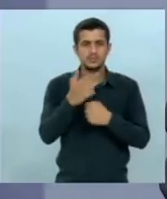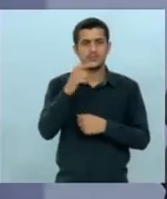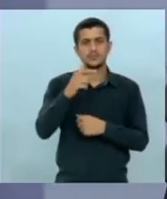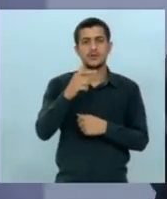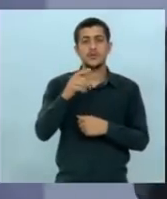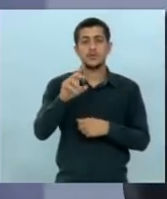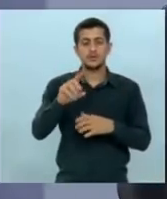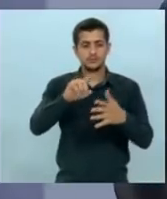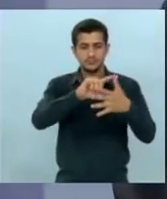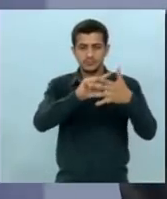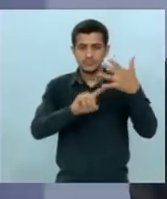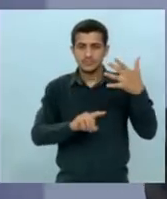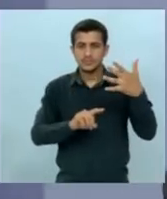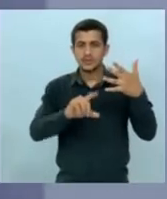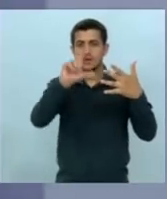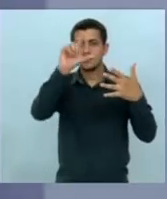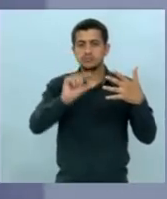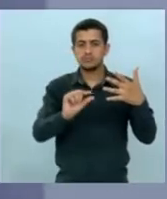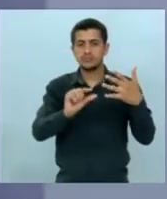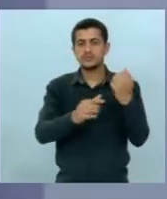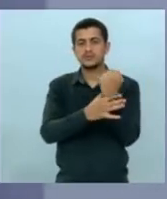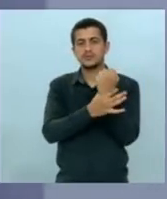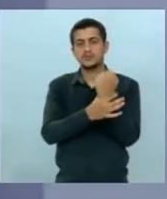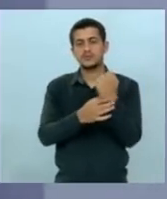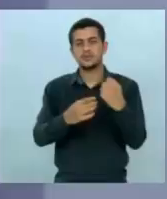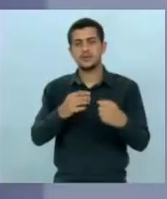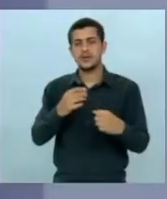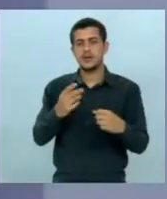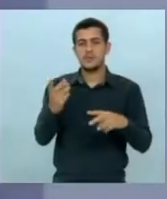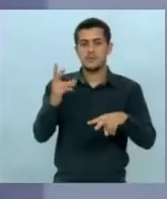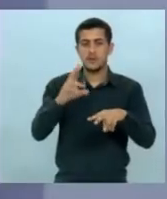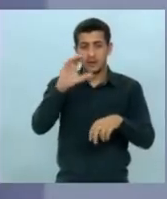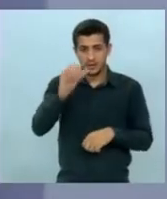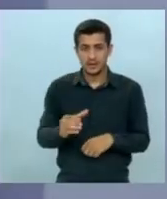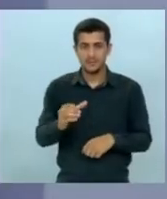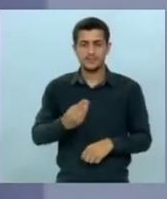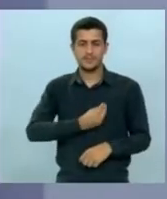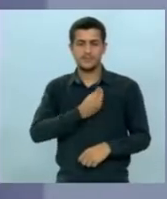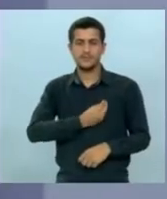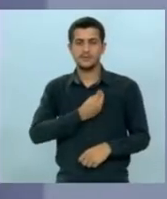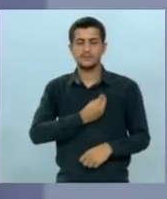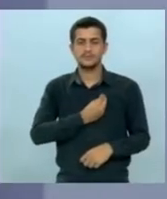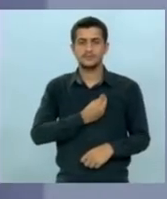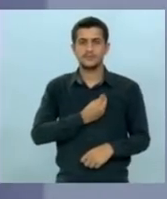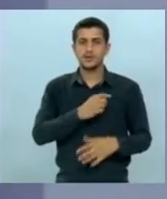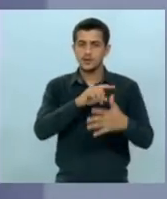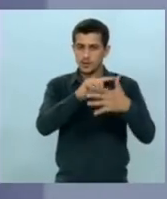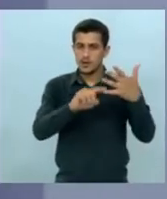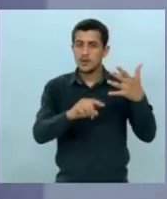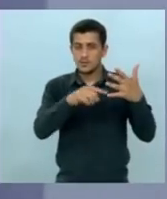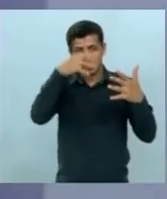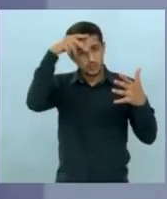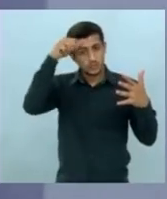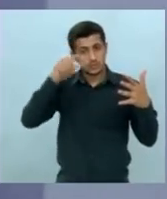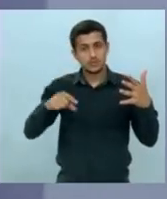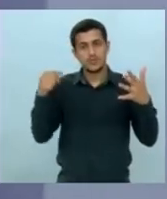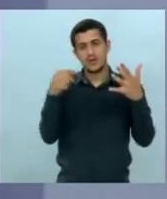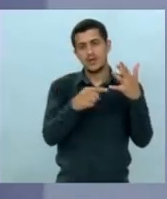Estados no Brasil que diminuiu os crimes contra a vida um dos cinco Mato Grosso do Sul isso feito porque